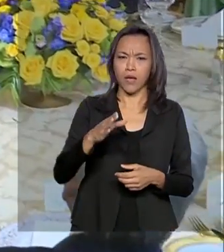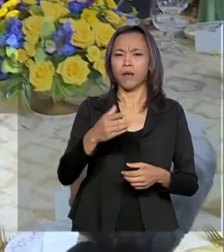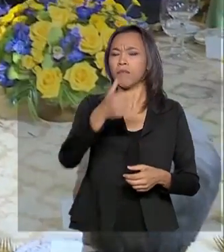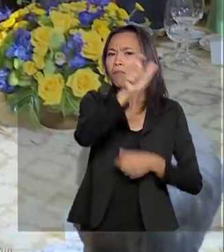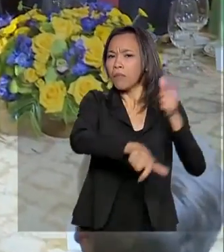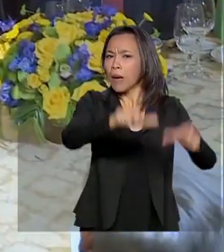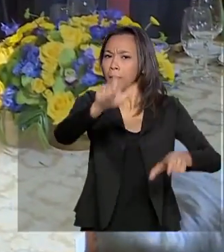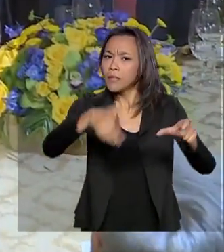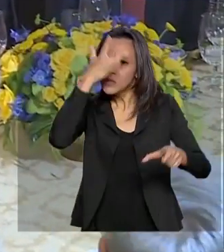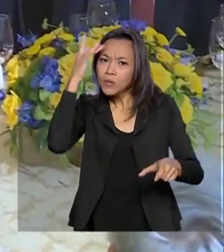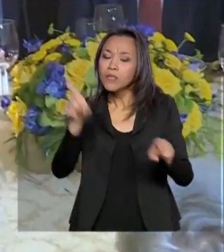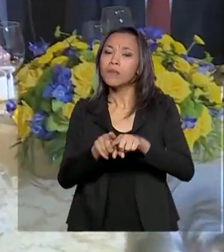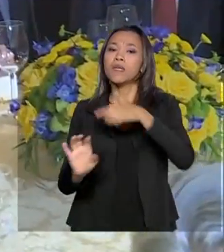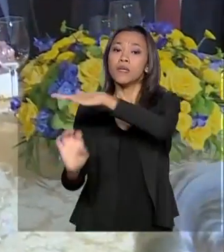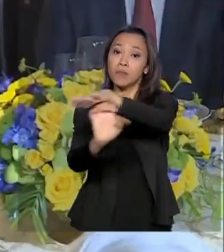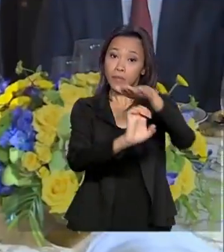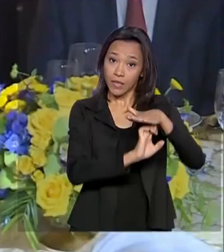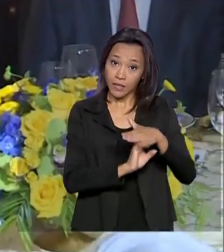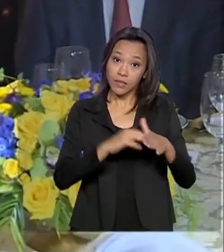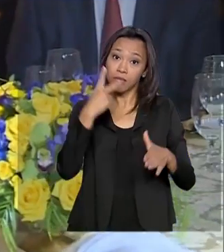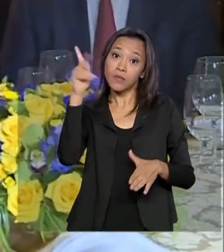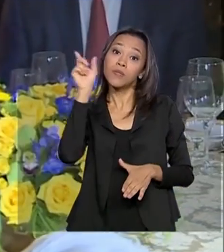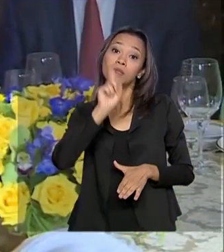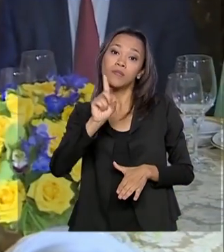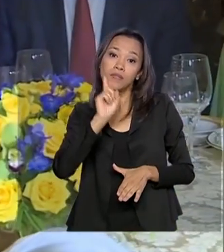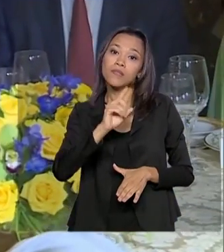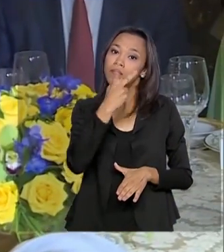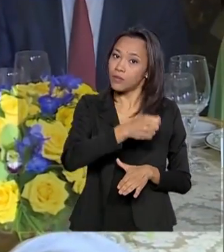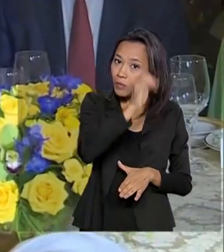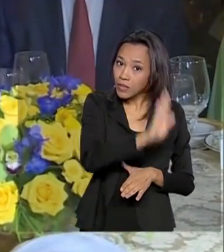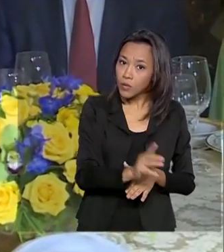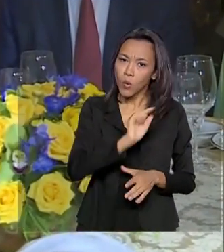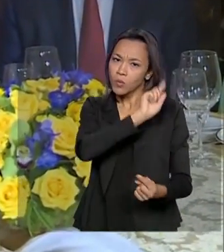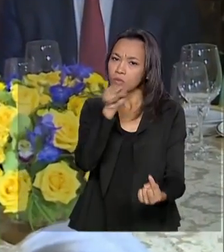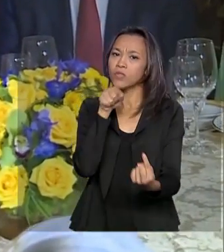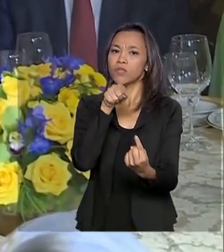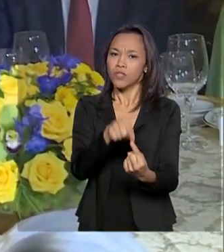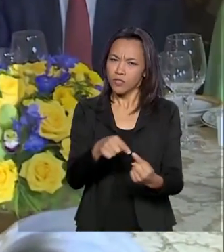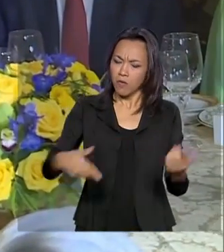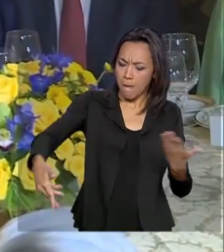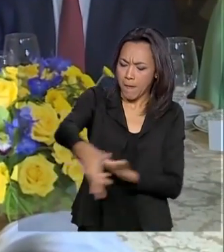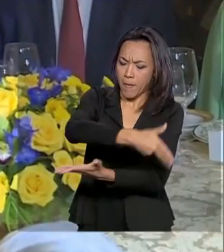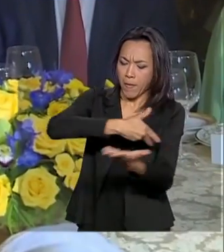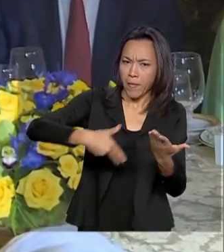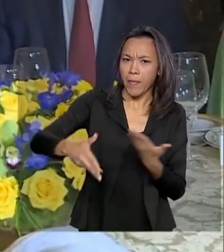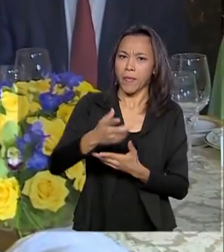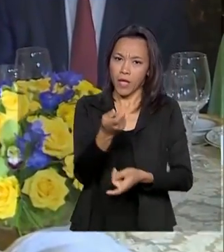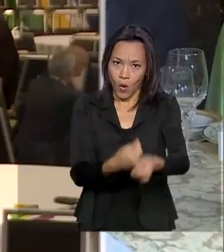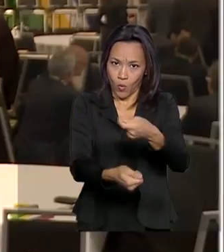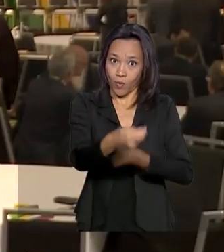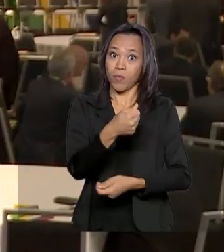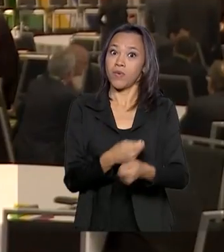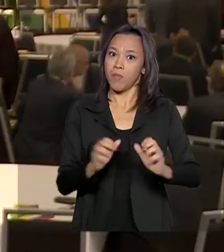empresas brasileiras e norte-americanas, com a expectativa de intensificação dessa parceria econômica.